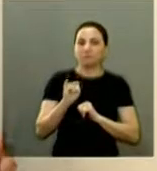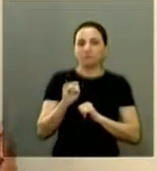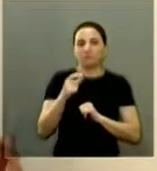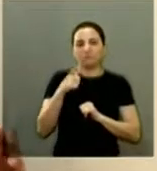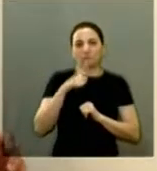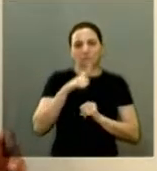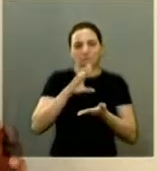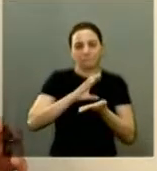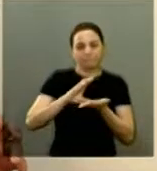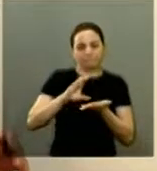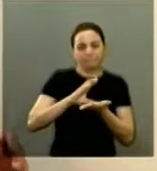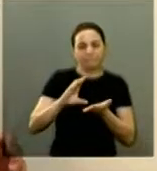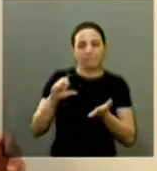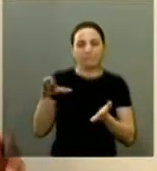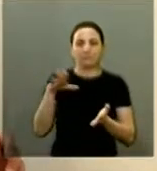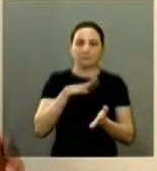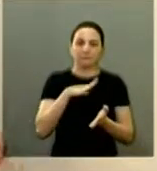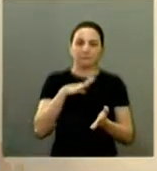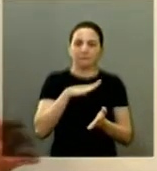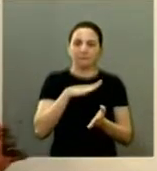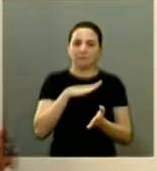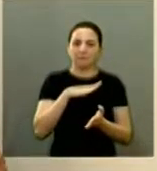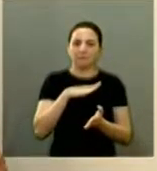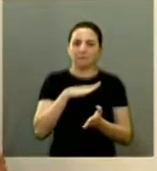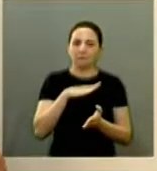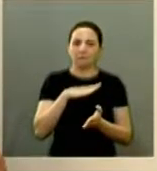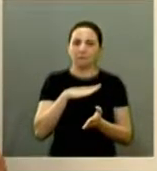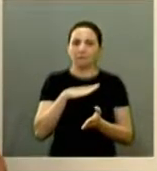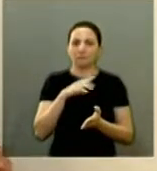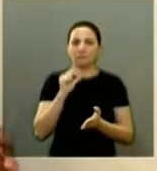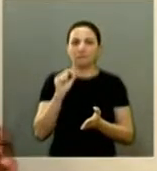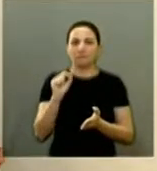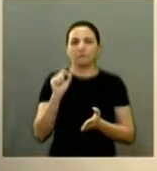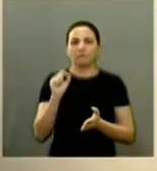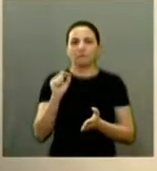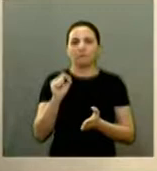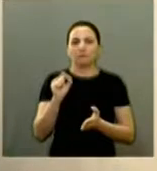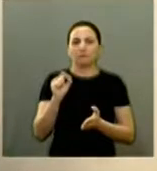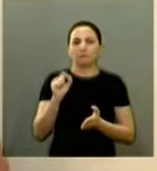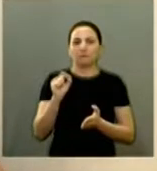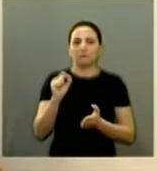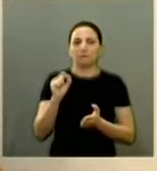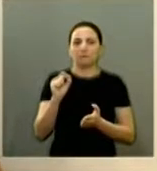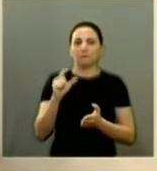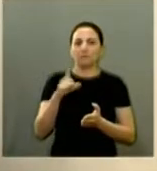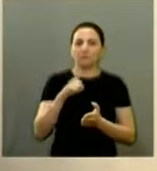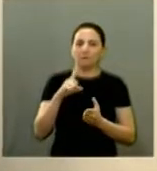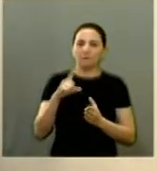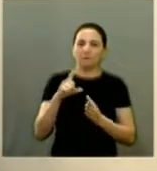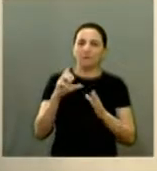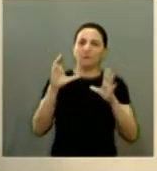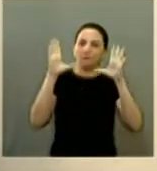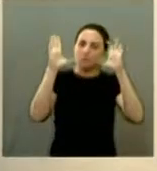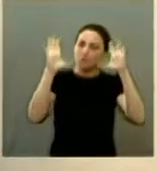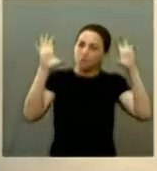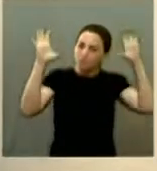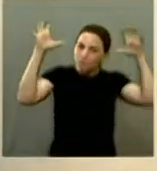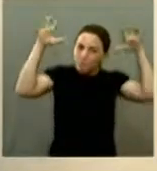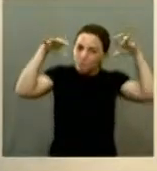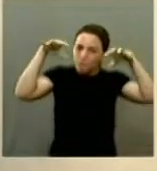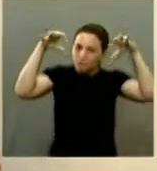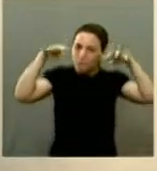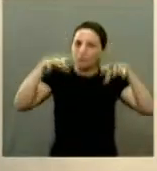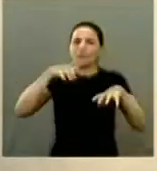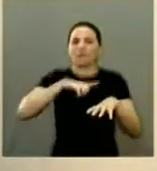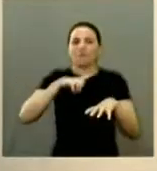investimentos nossa cidade também não está cercada coberta de nuvens que choveram que